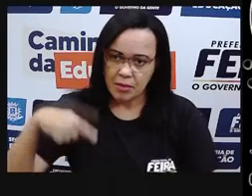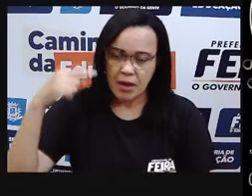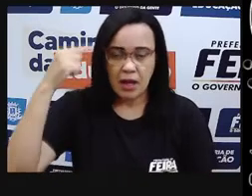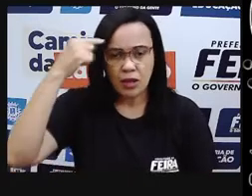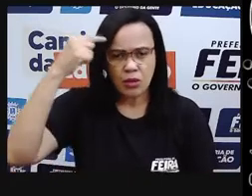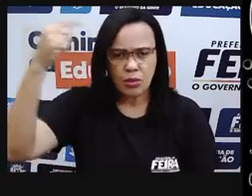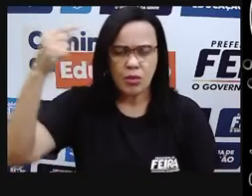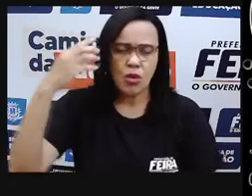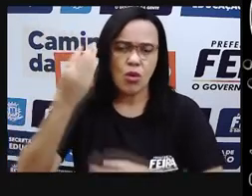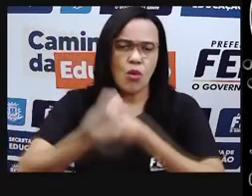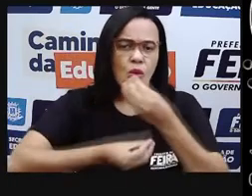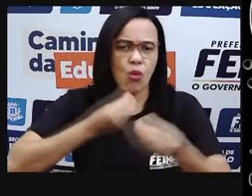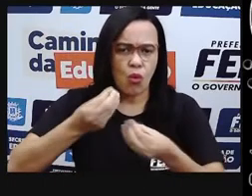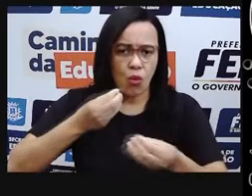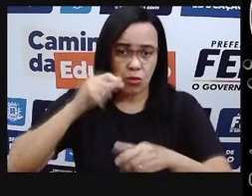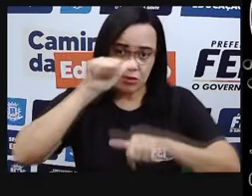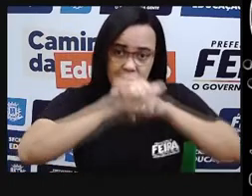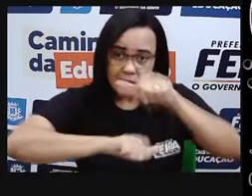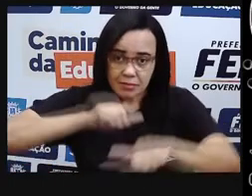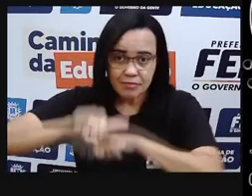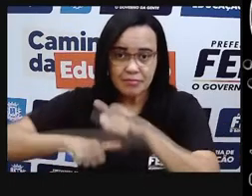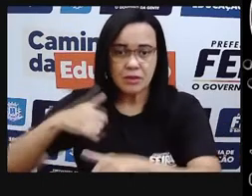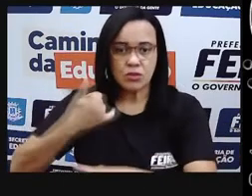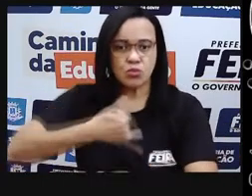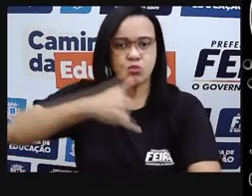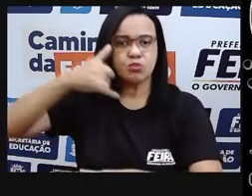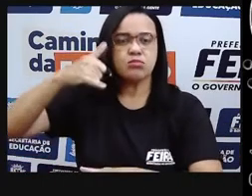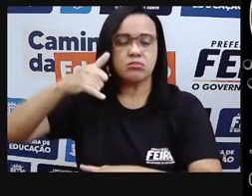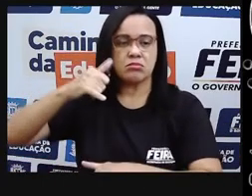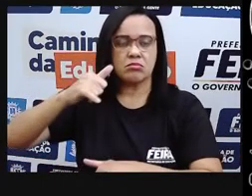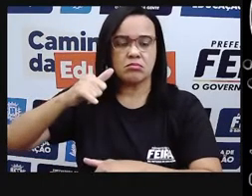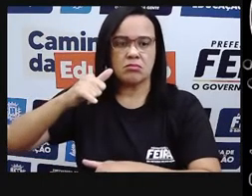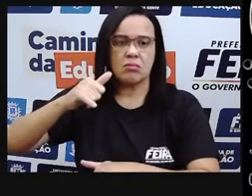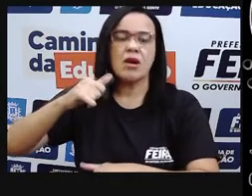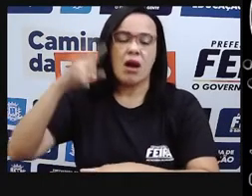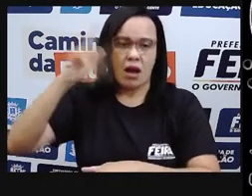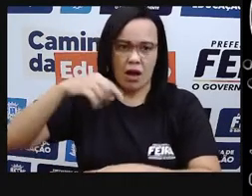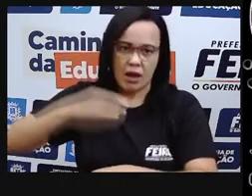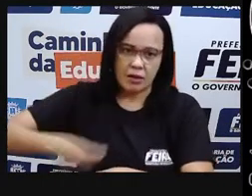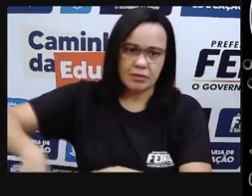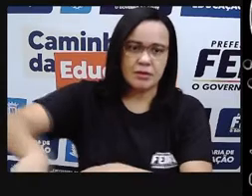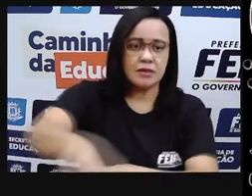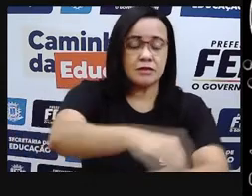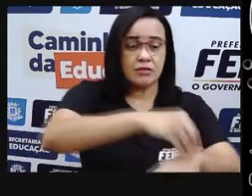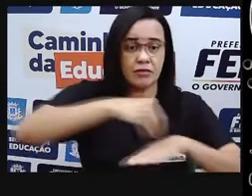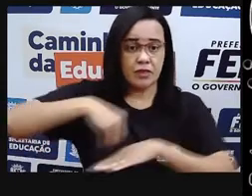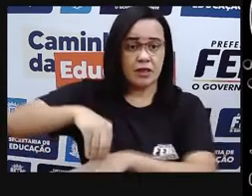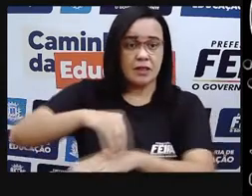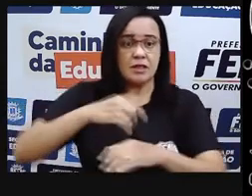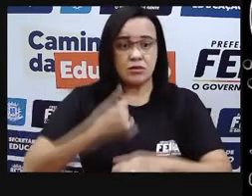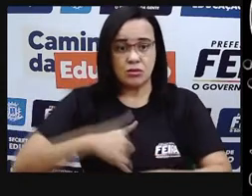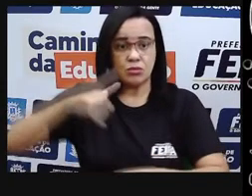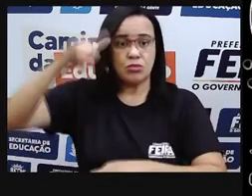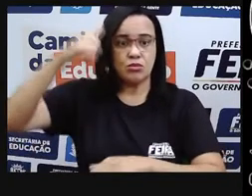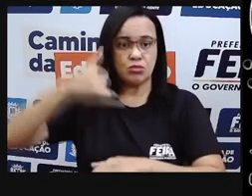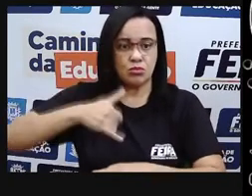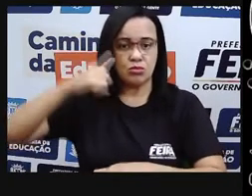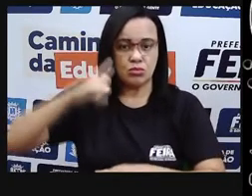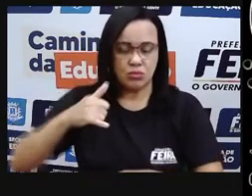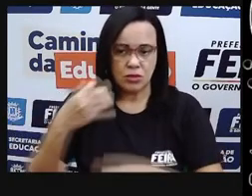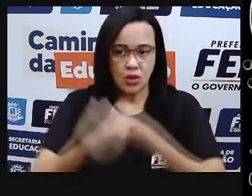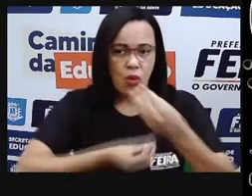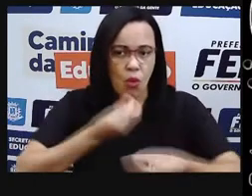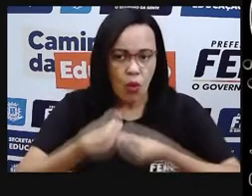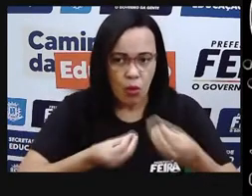transformação de energia, uma transferência de energia. E quando essa transferência de energia, essa transformação gera uma